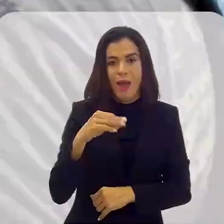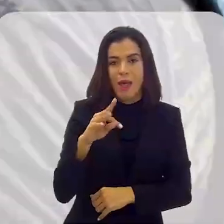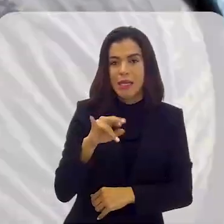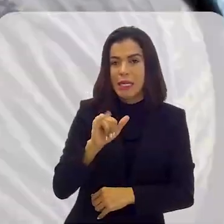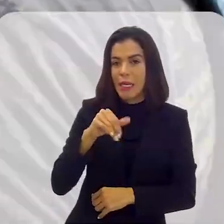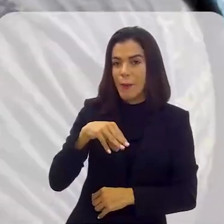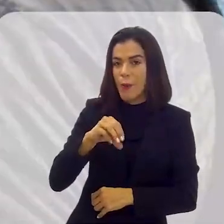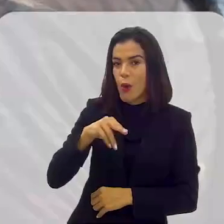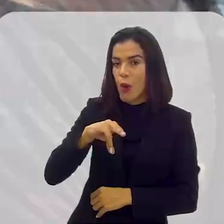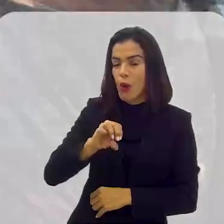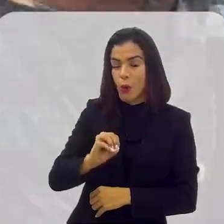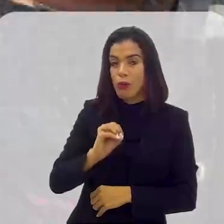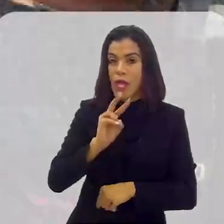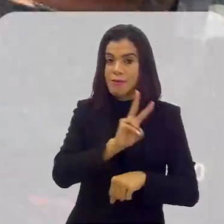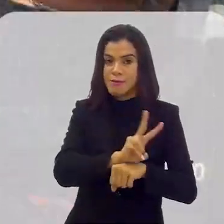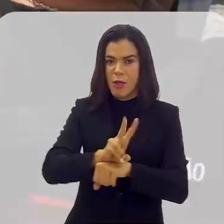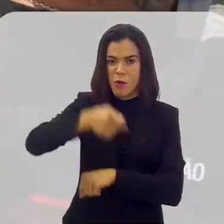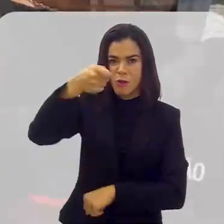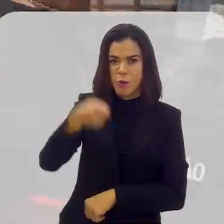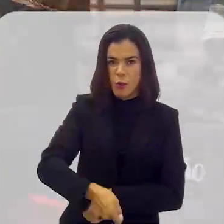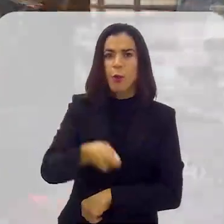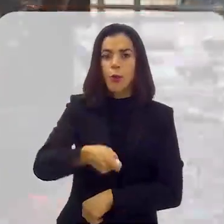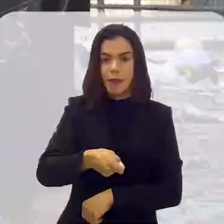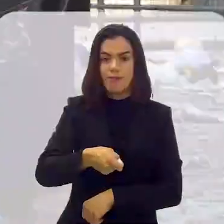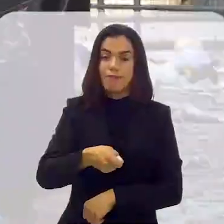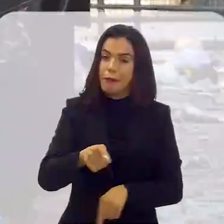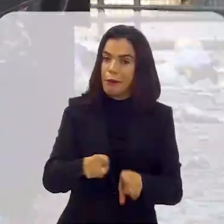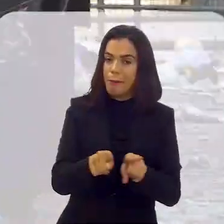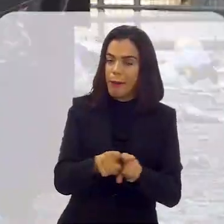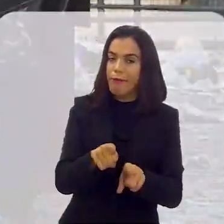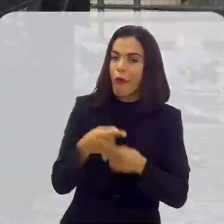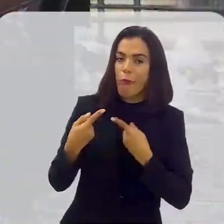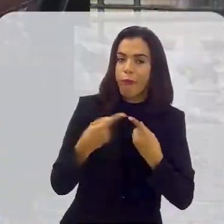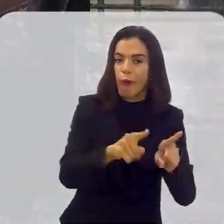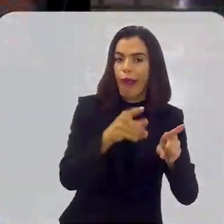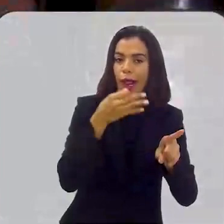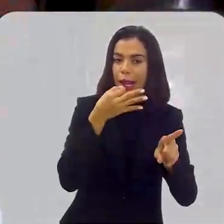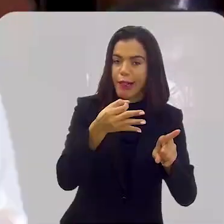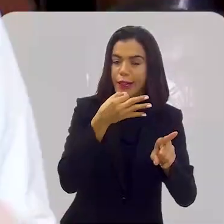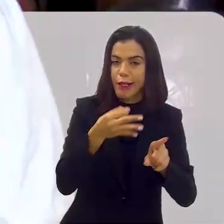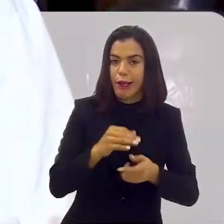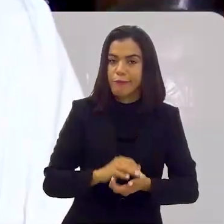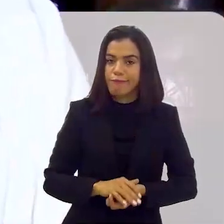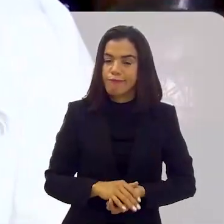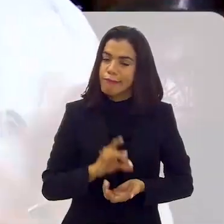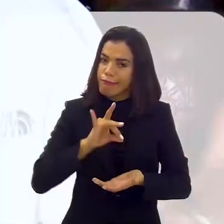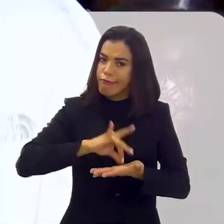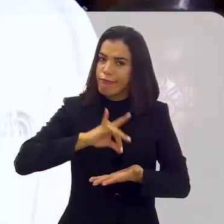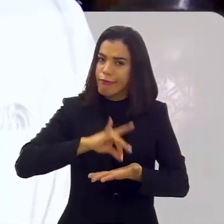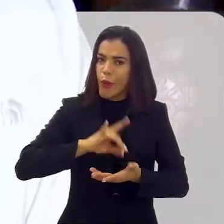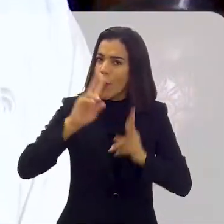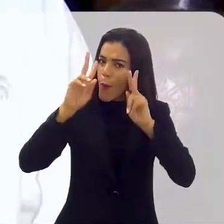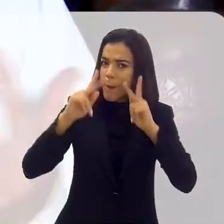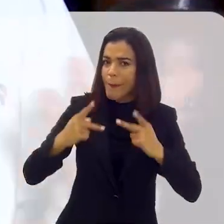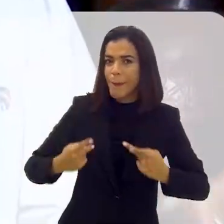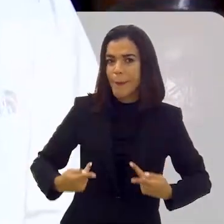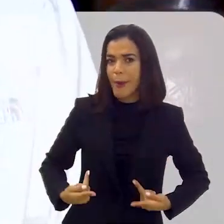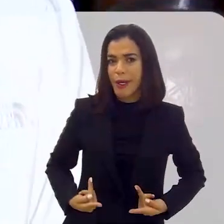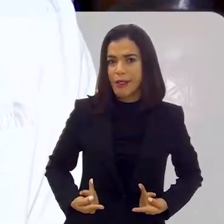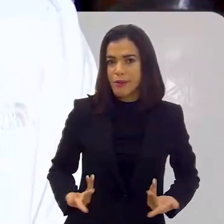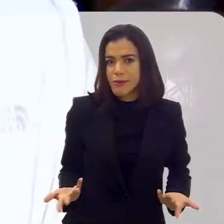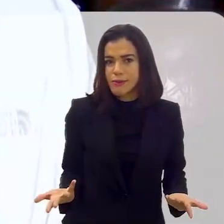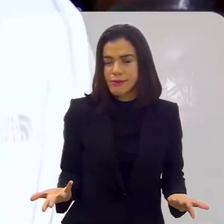a segurança da casa teve que ser dura e recebeu críticas. Vamos reconhecer fatos, seres